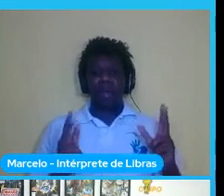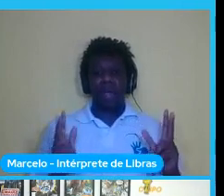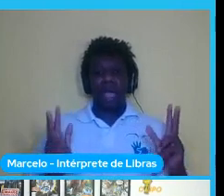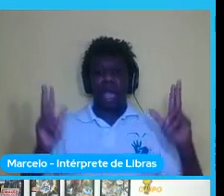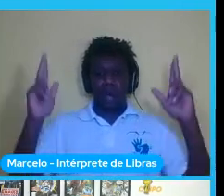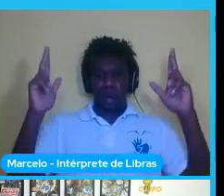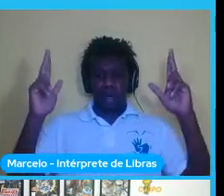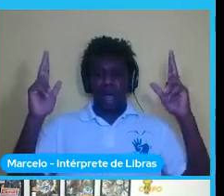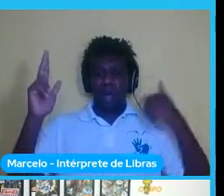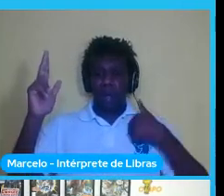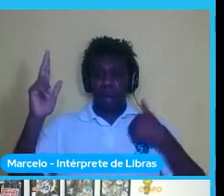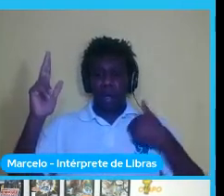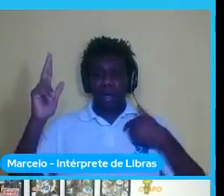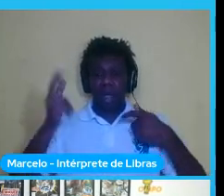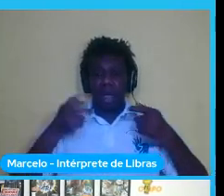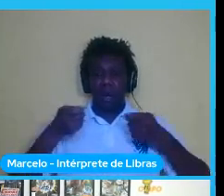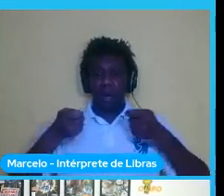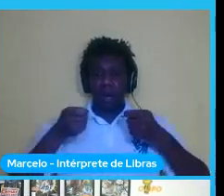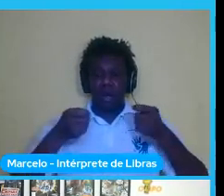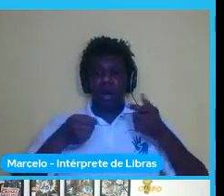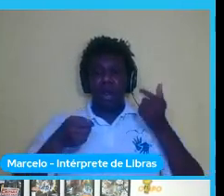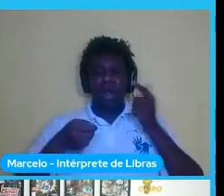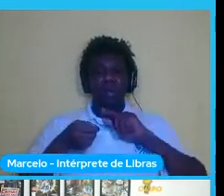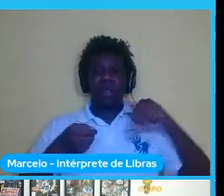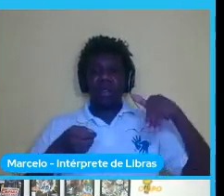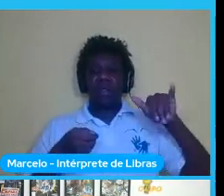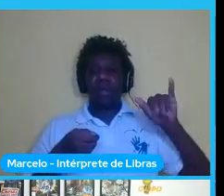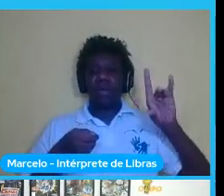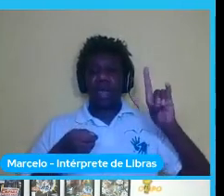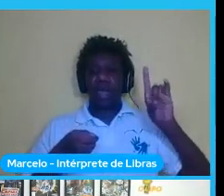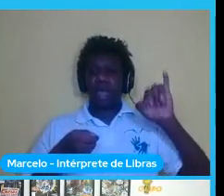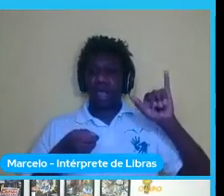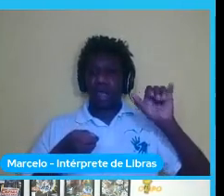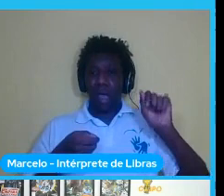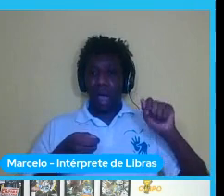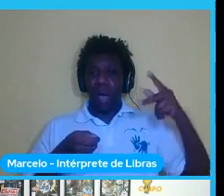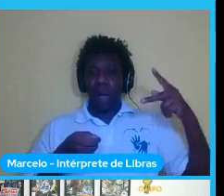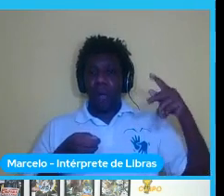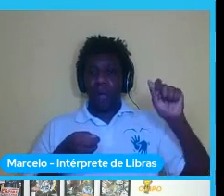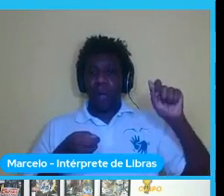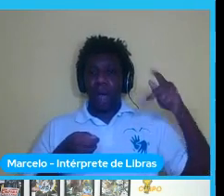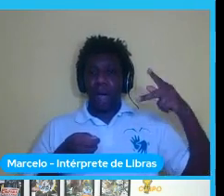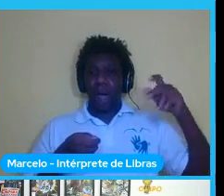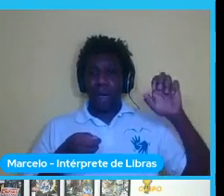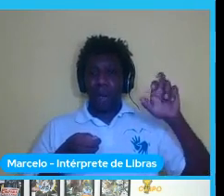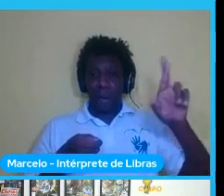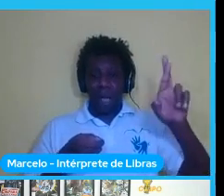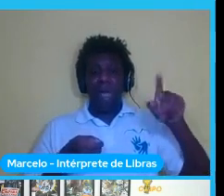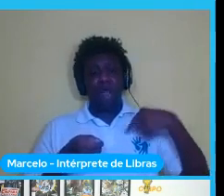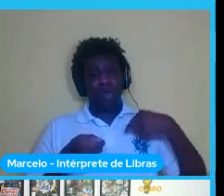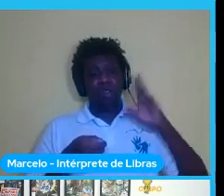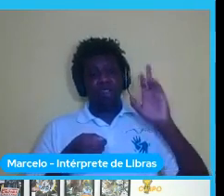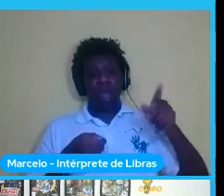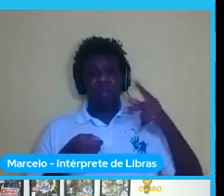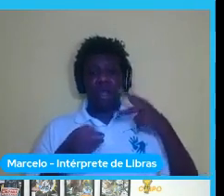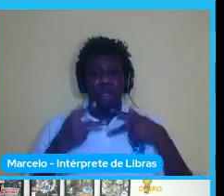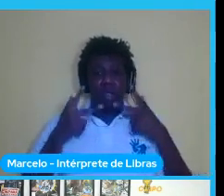um controle maior eu usei o MediaPipe para fazer a detecção do rosto em si então eu fiz mais um recorte em cima do rosto que já estava recortado